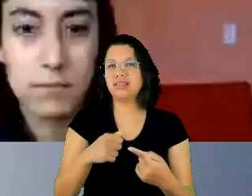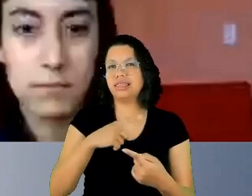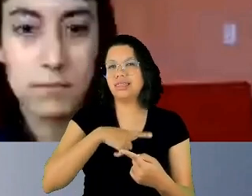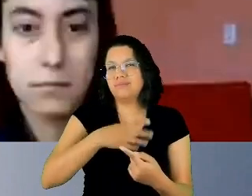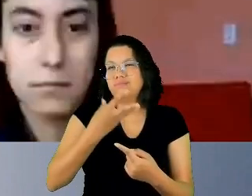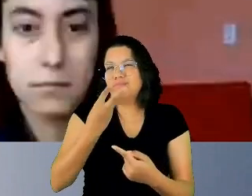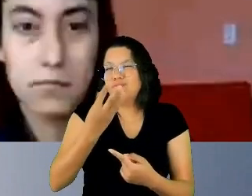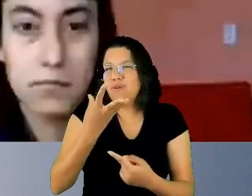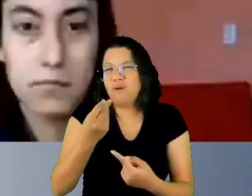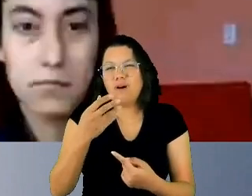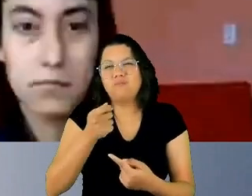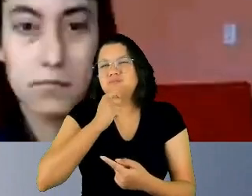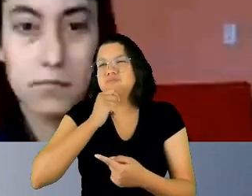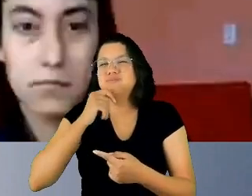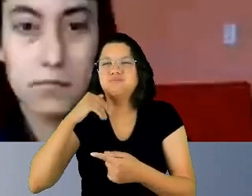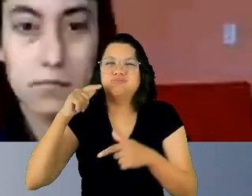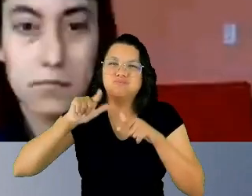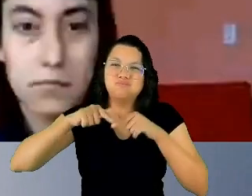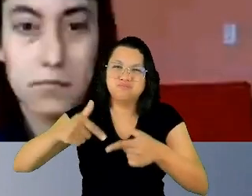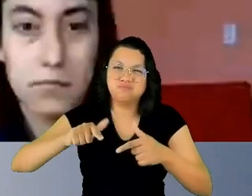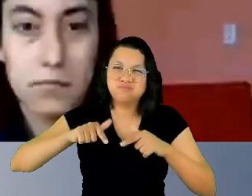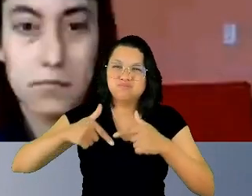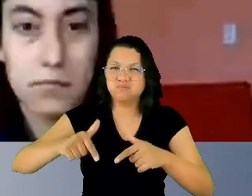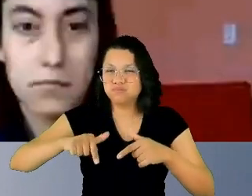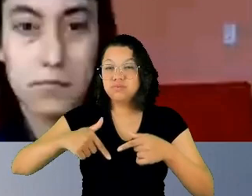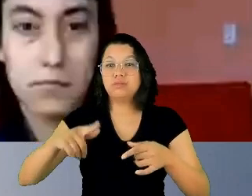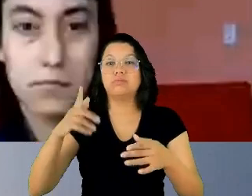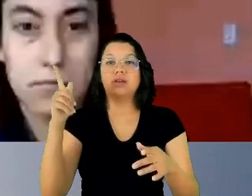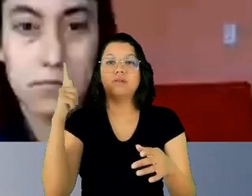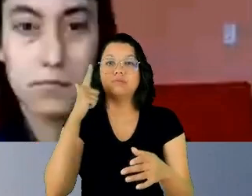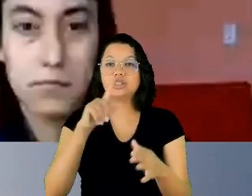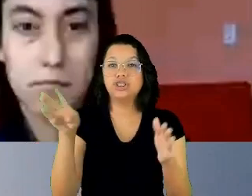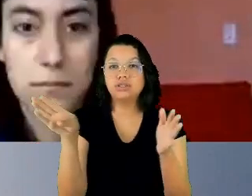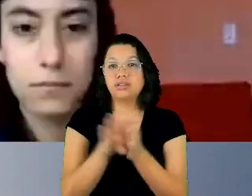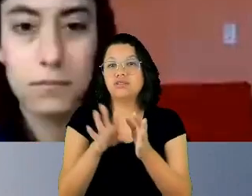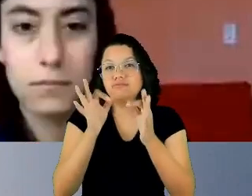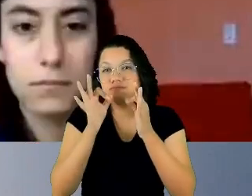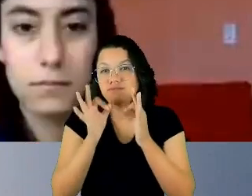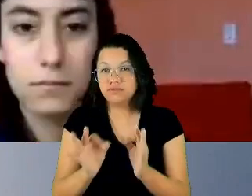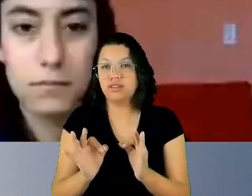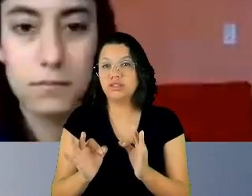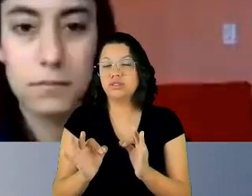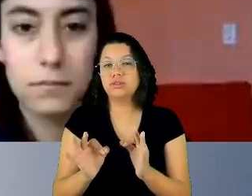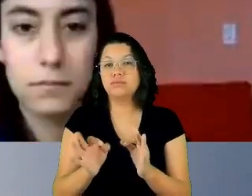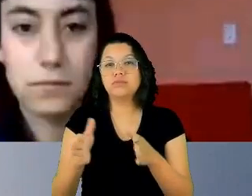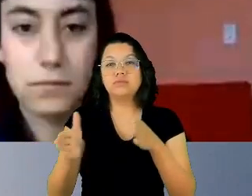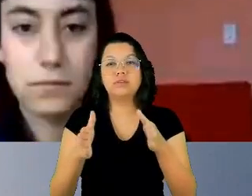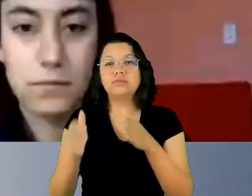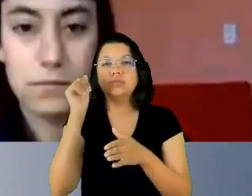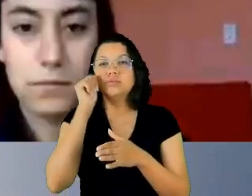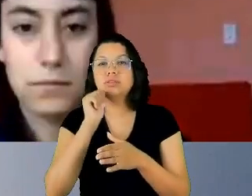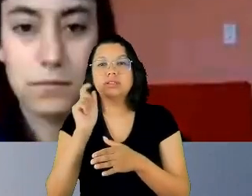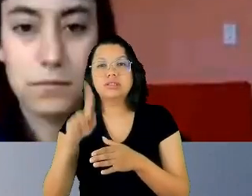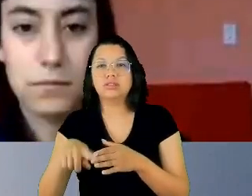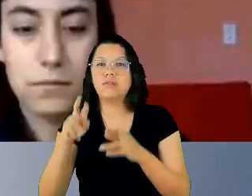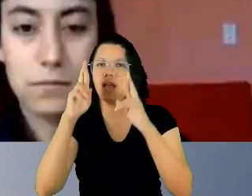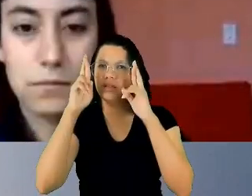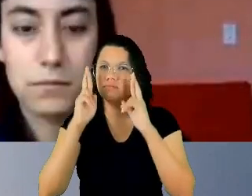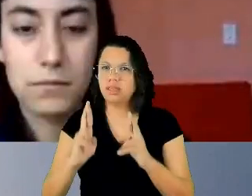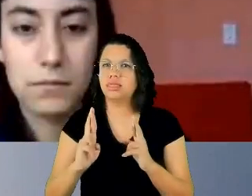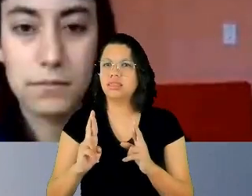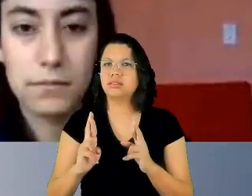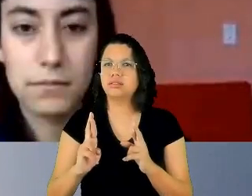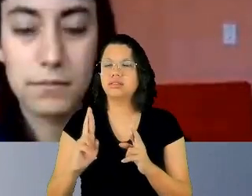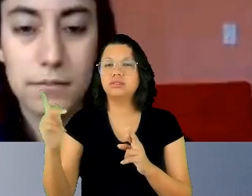lutar para que cheguemos efetivamente a uma situação em que as mulheres sejam respeitadas e